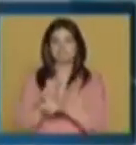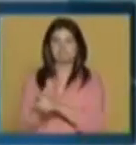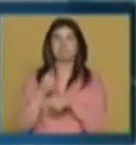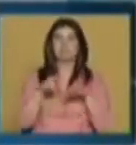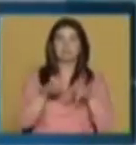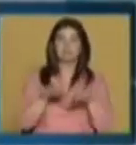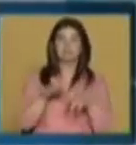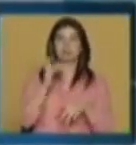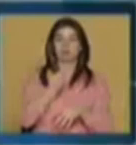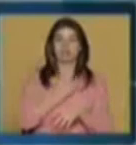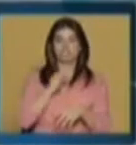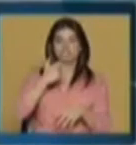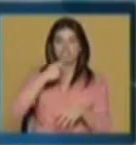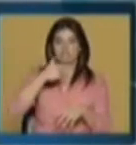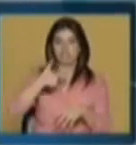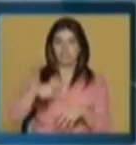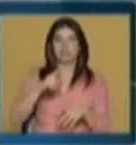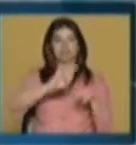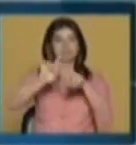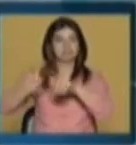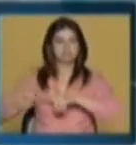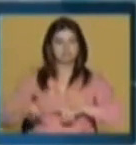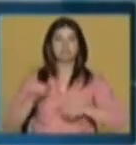digitais ou não, porque há toda uma dimensão que também não é digital, não é?